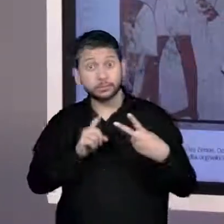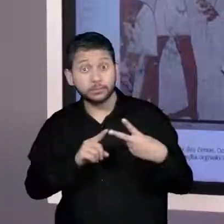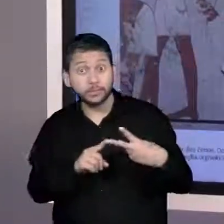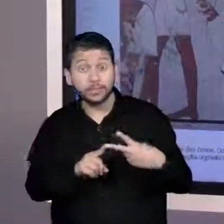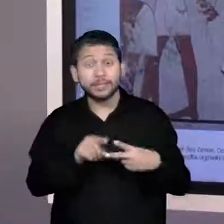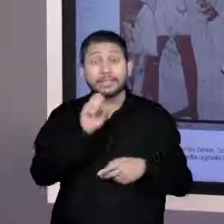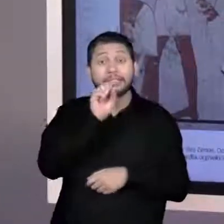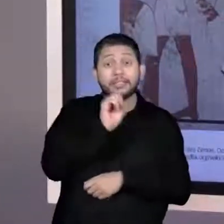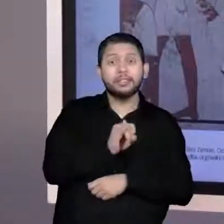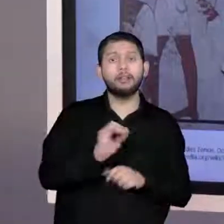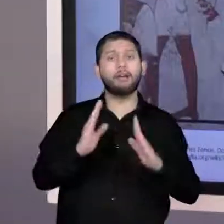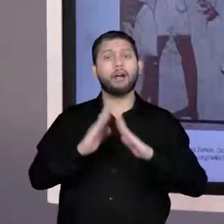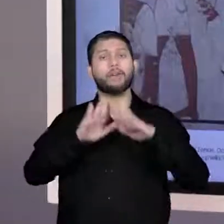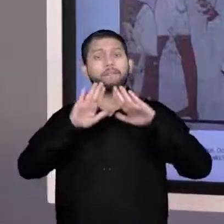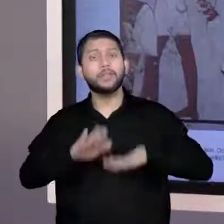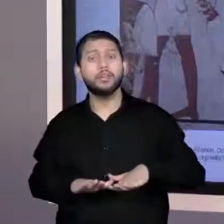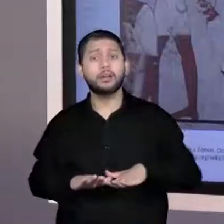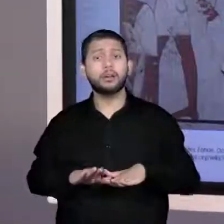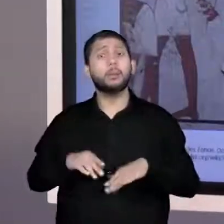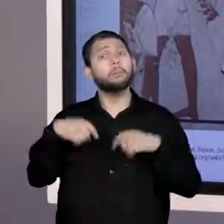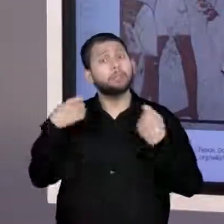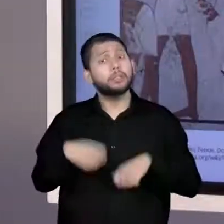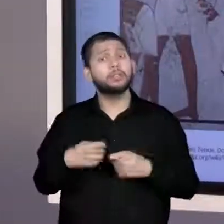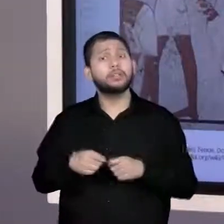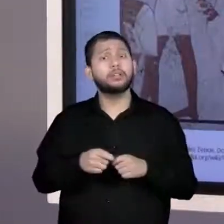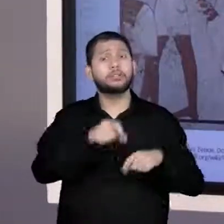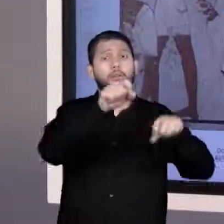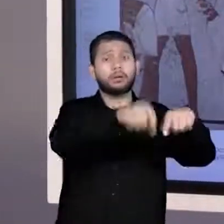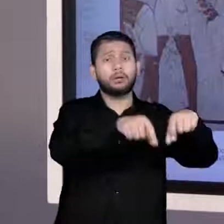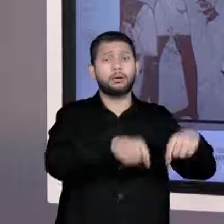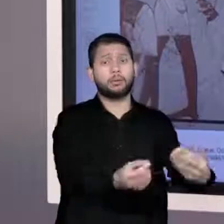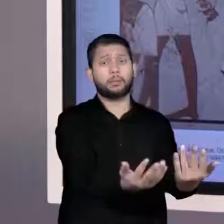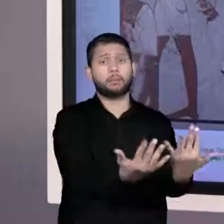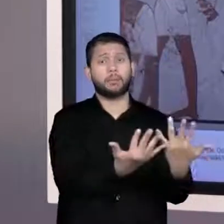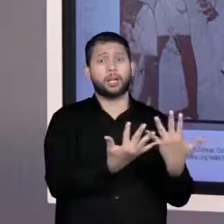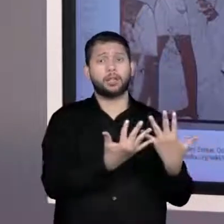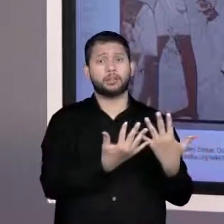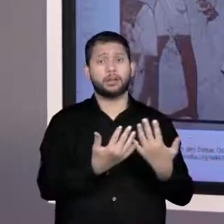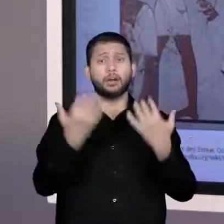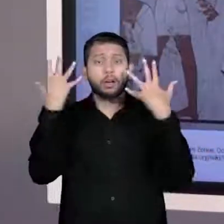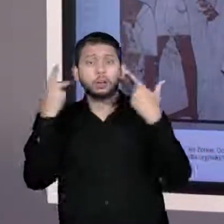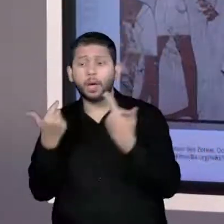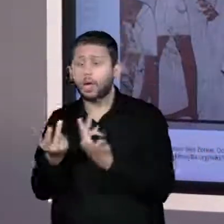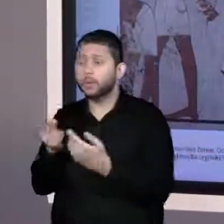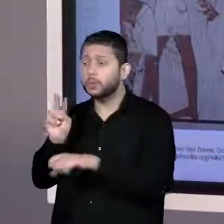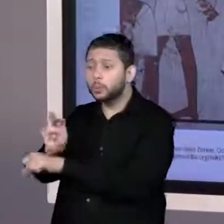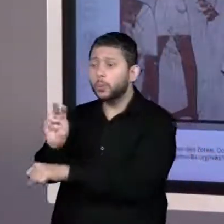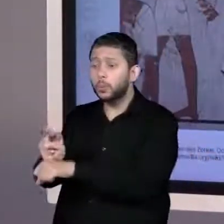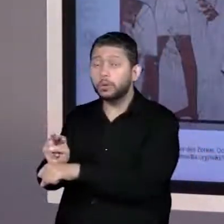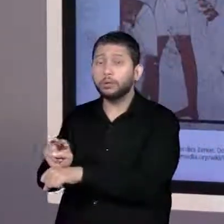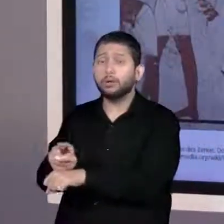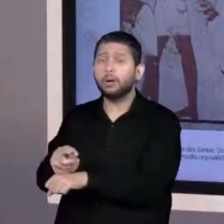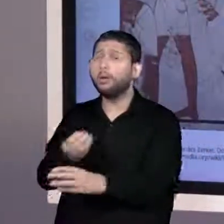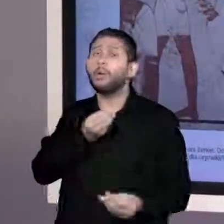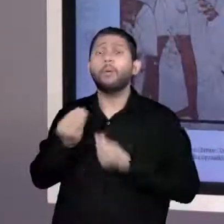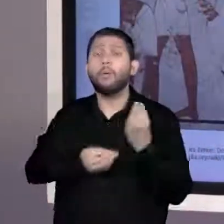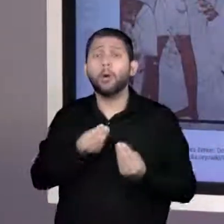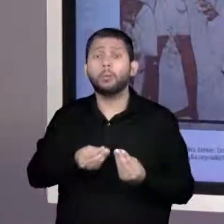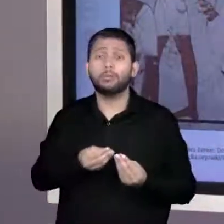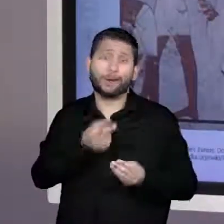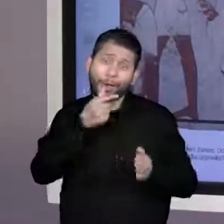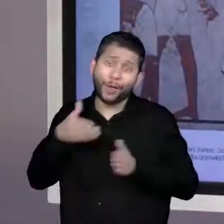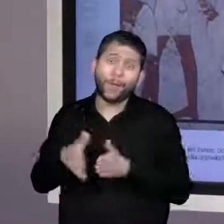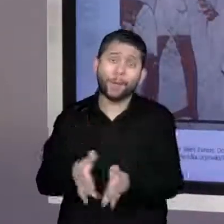plantio quanto com os animais. Então, olha como o rio foi importante. Muito bem, pessoal. A gente está chegando aí no